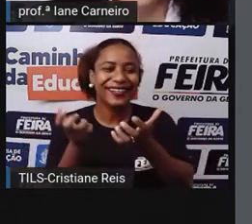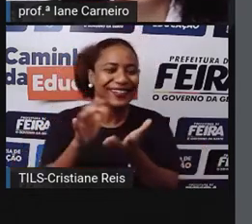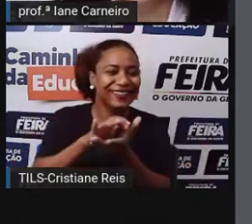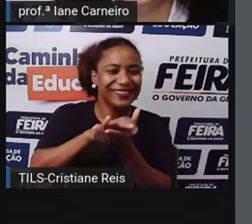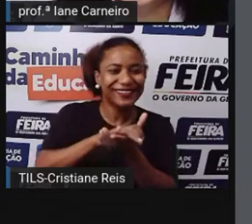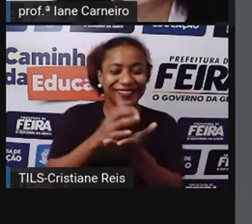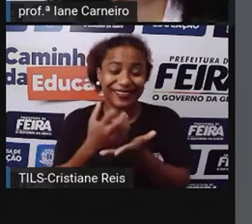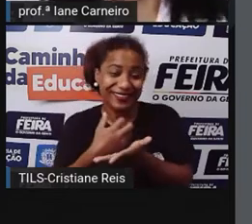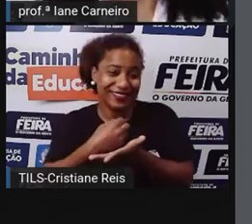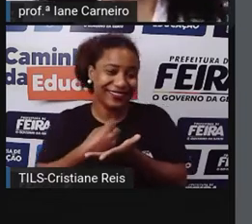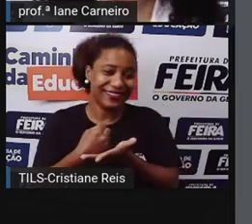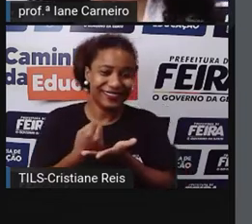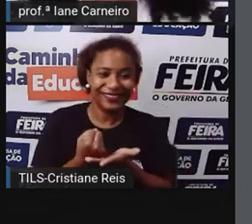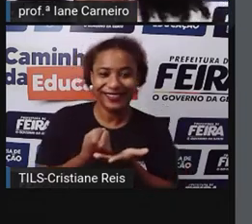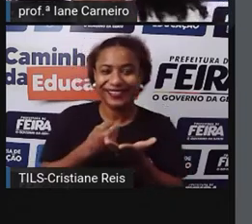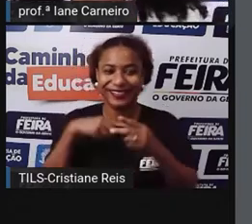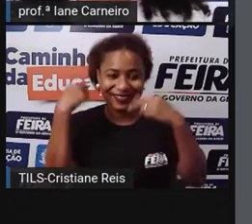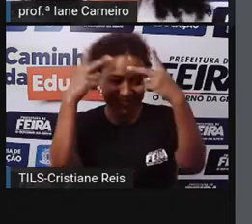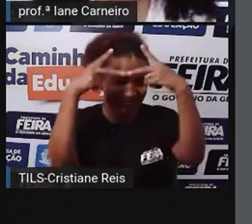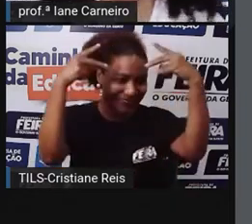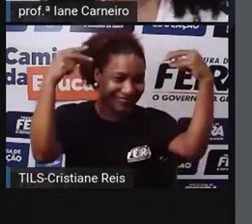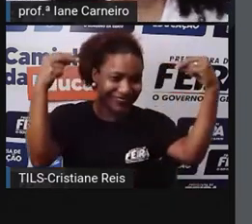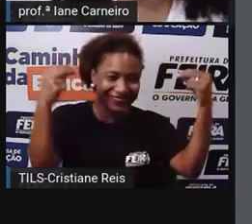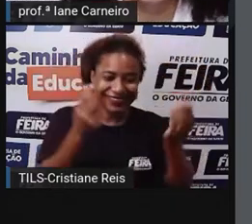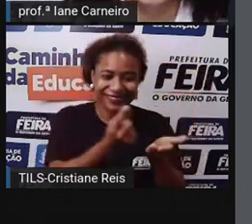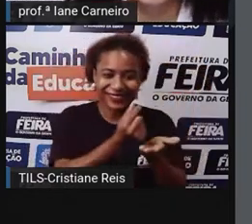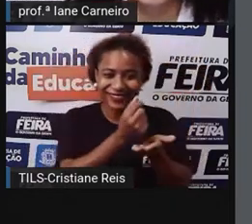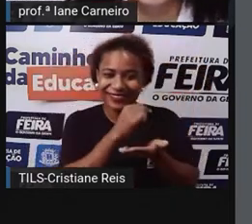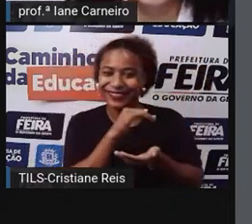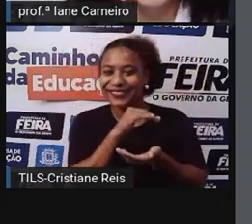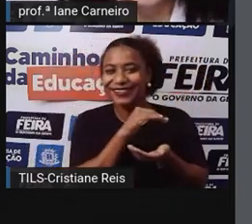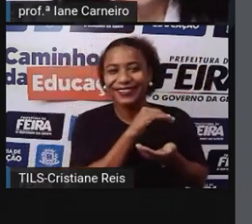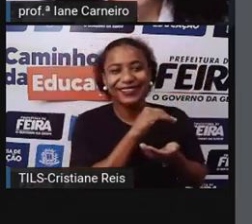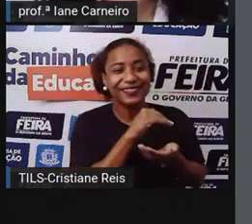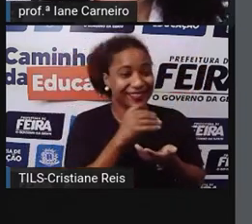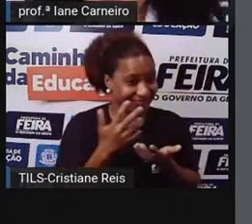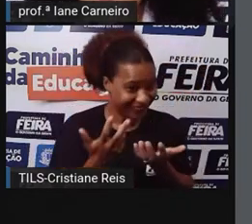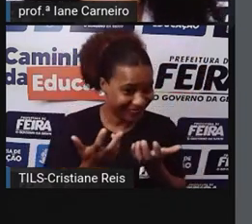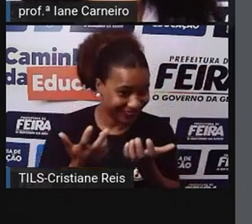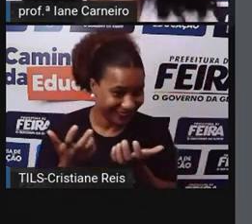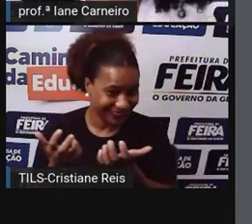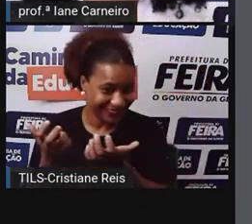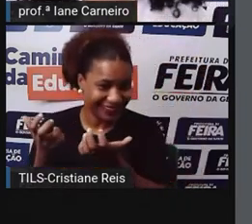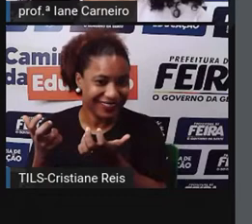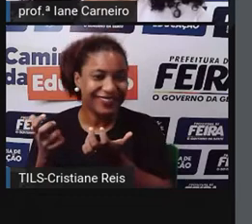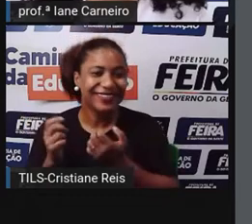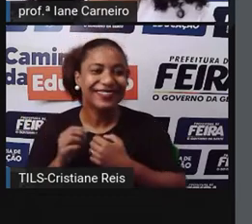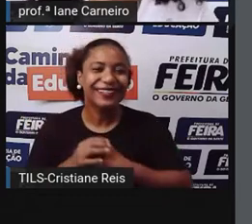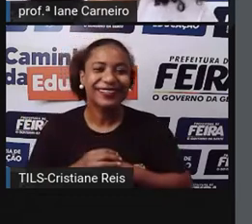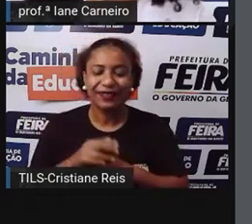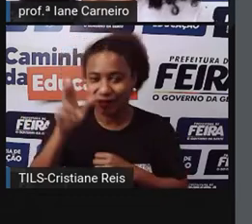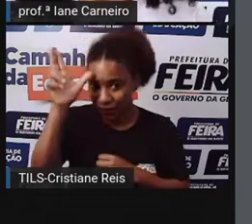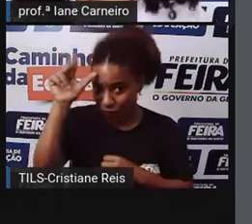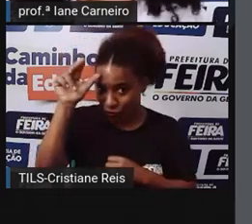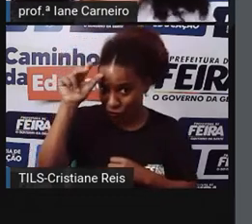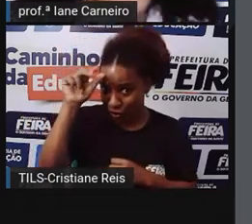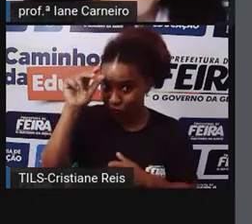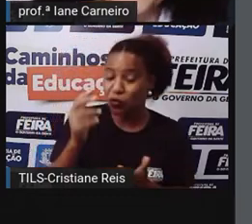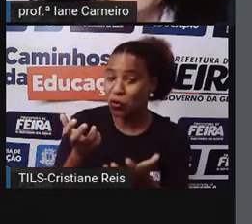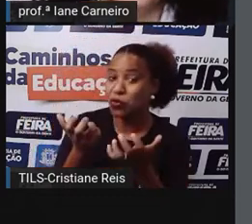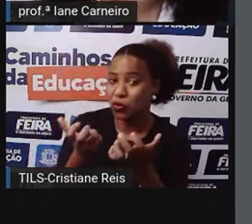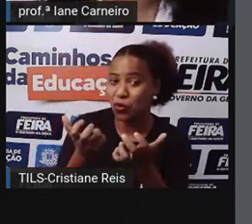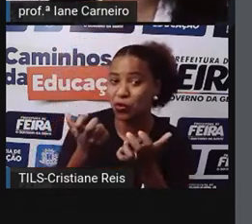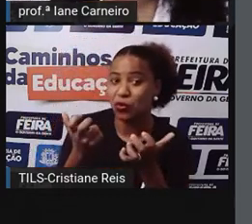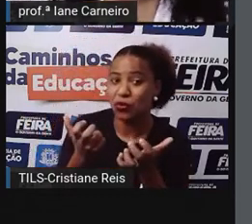dona baratinha que tem fita no cabelo e dinheiro na caixinha? O cavalo respondeu, eu quero!